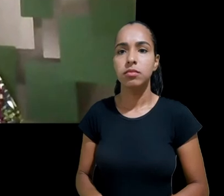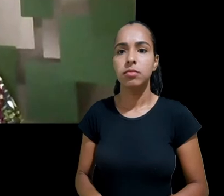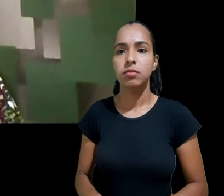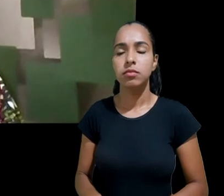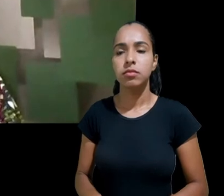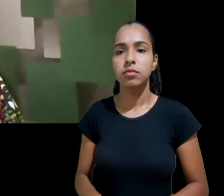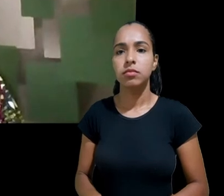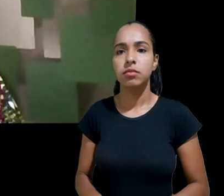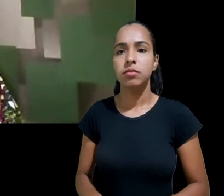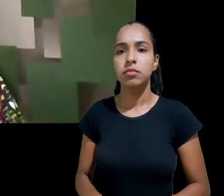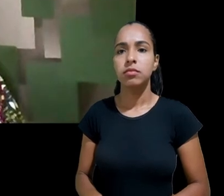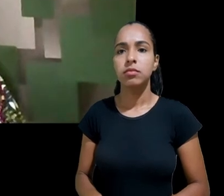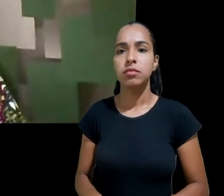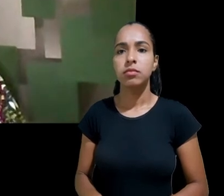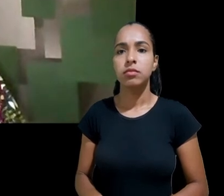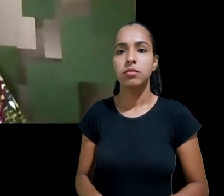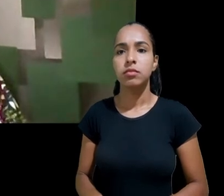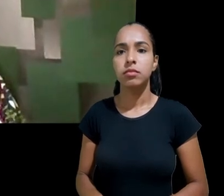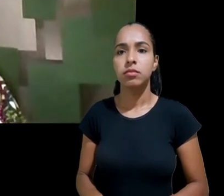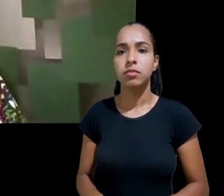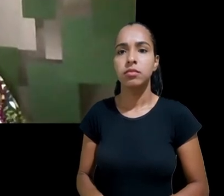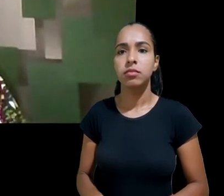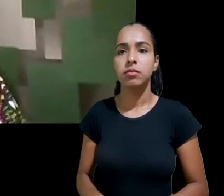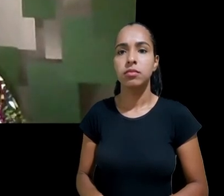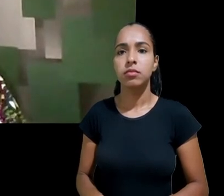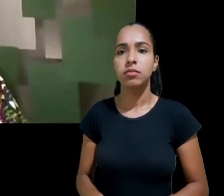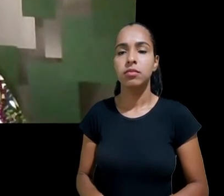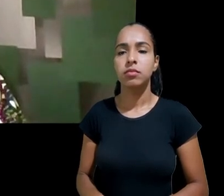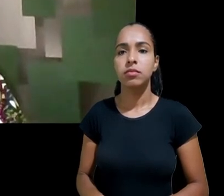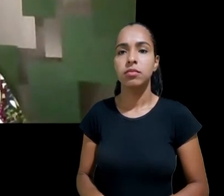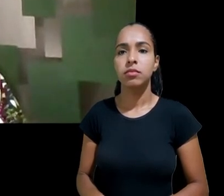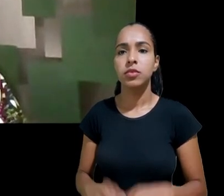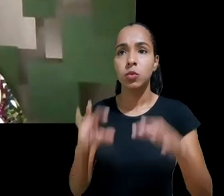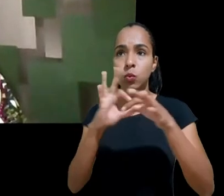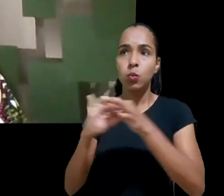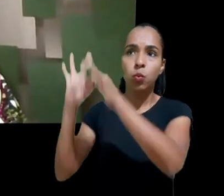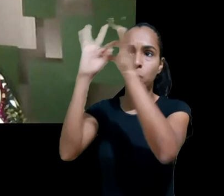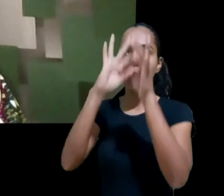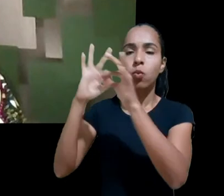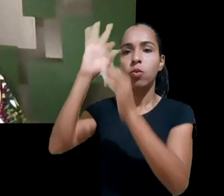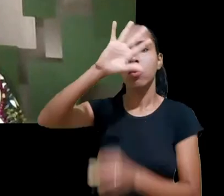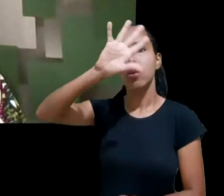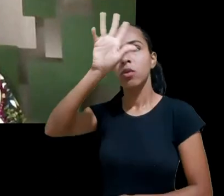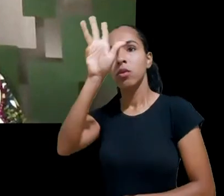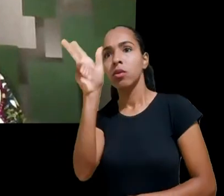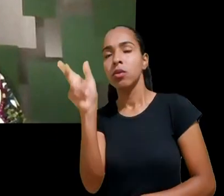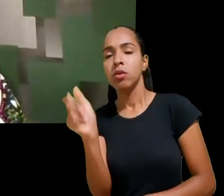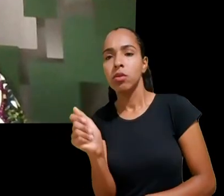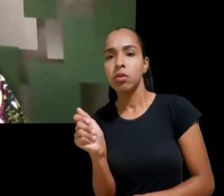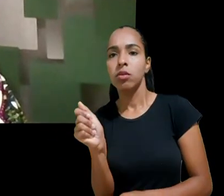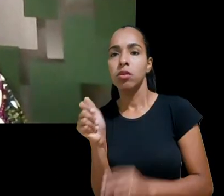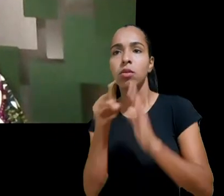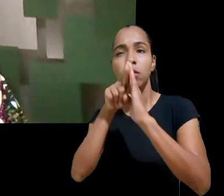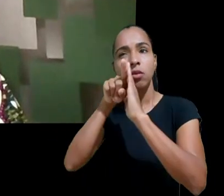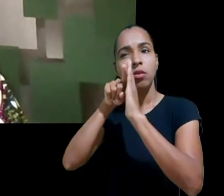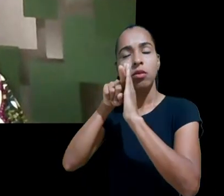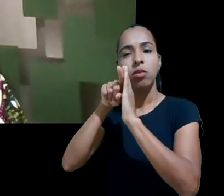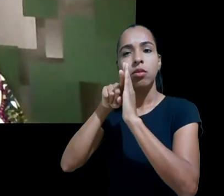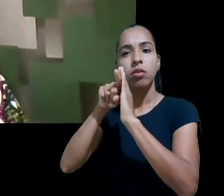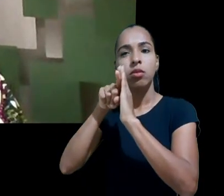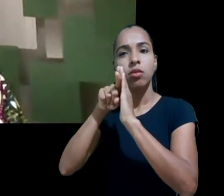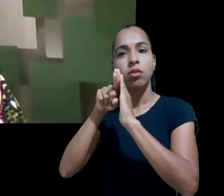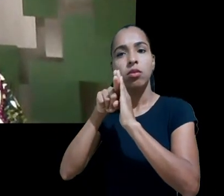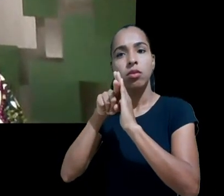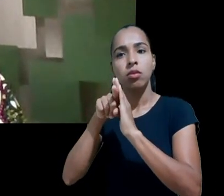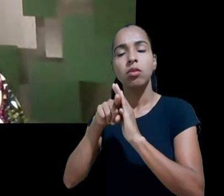Quanto à União Africana houve uma série de consultas em relação à elaboração de uma estratégia a Child Online